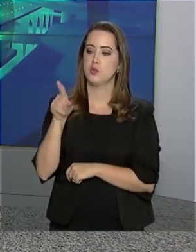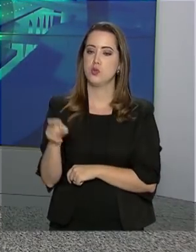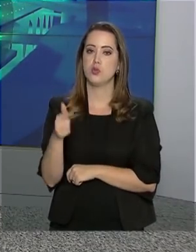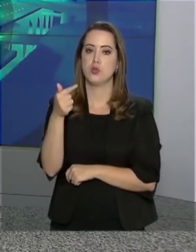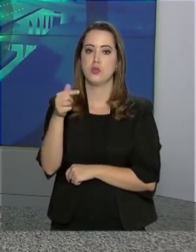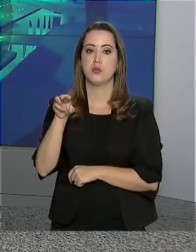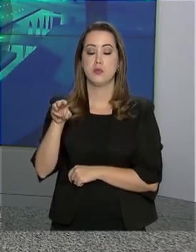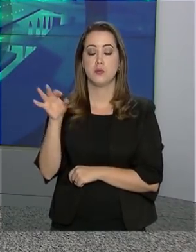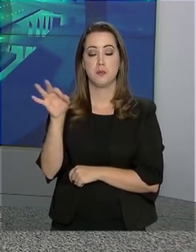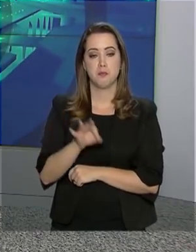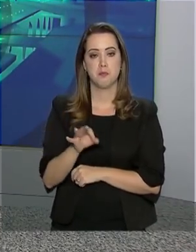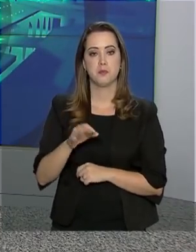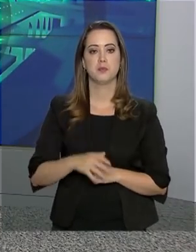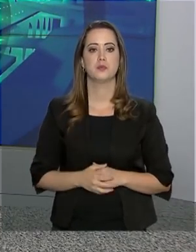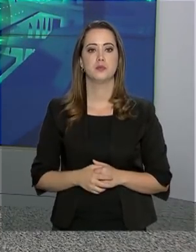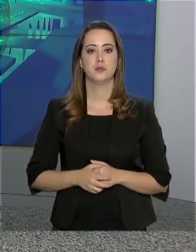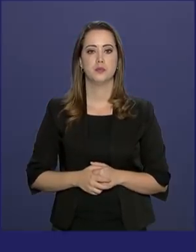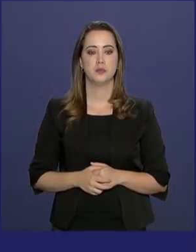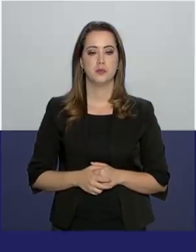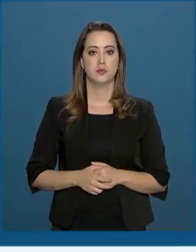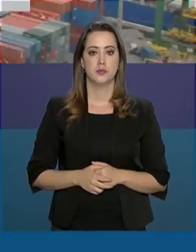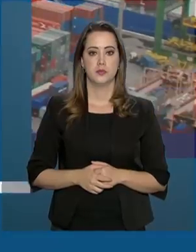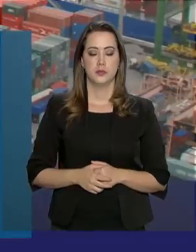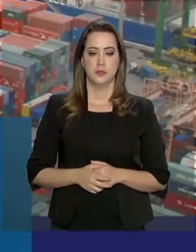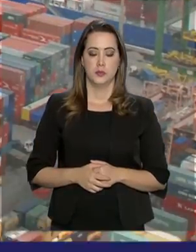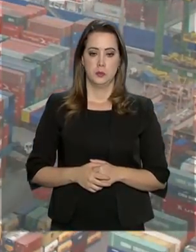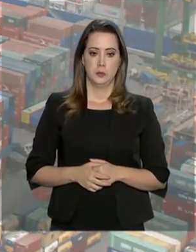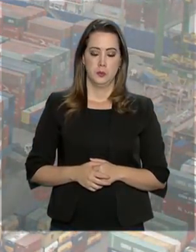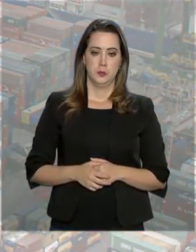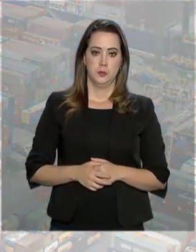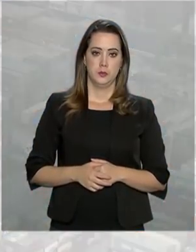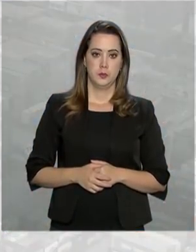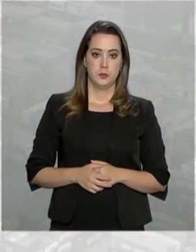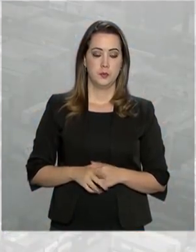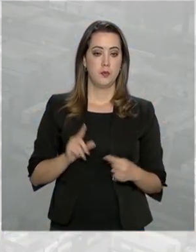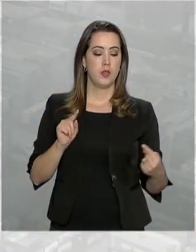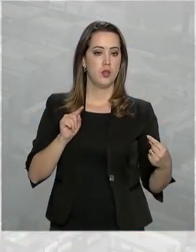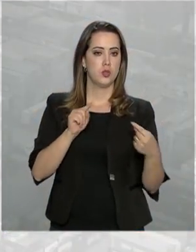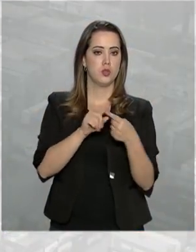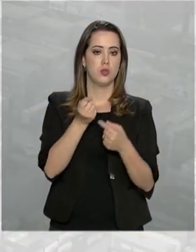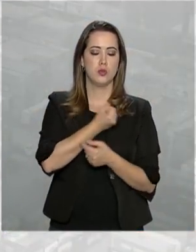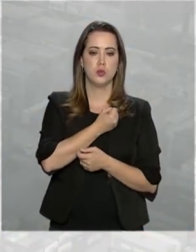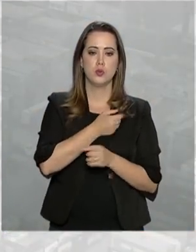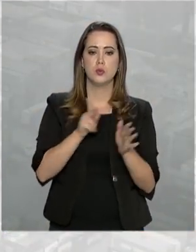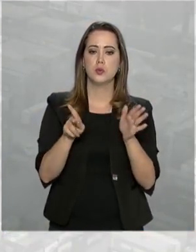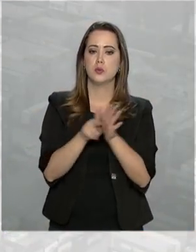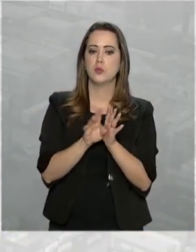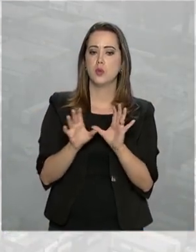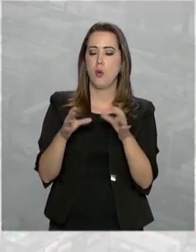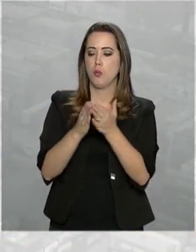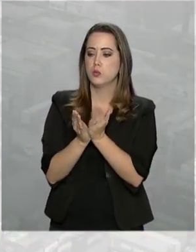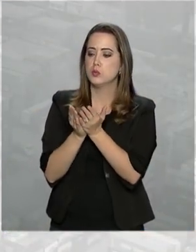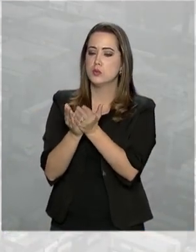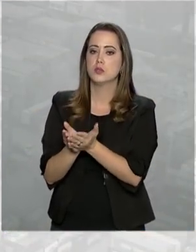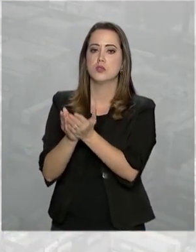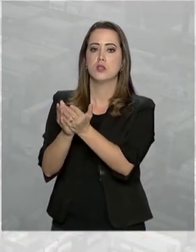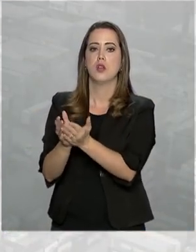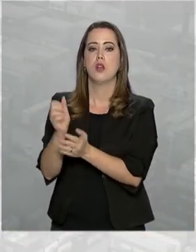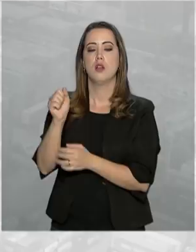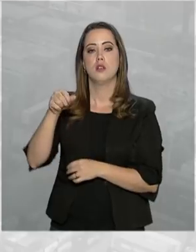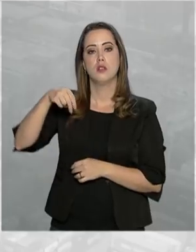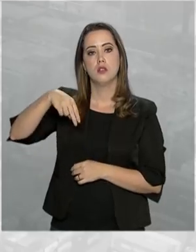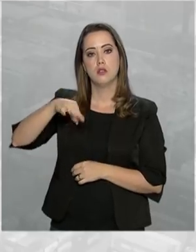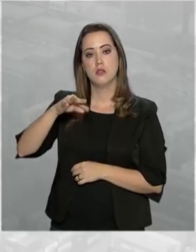,7%. De acordo com os dados da Agência Nacional de Transportes Aquaviários, a ANTAC,